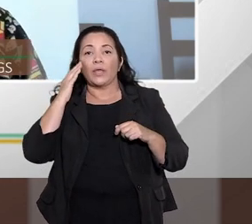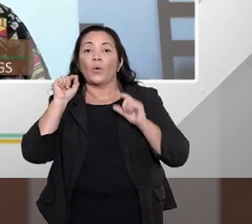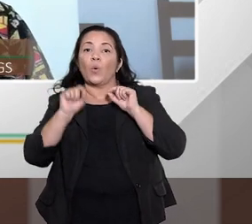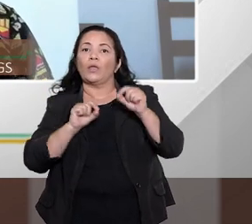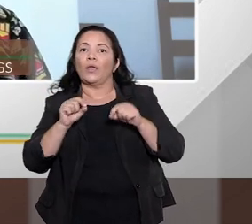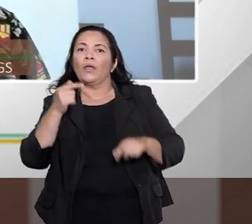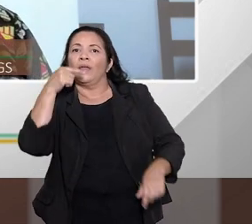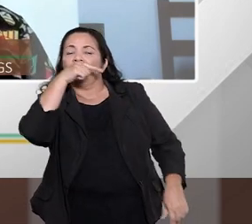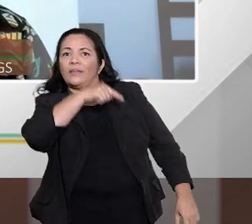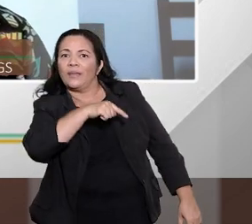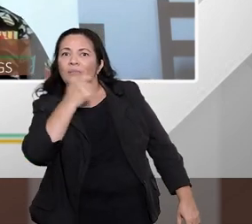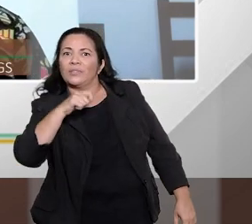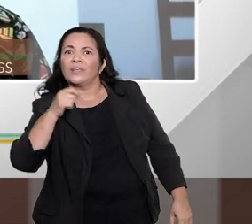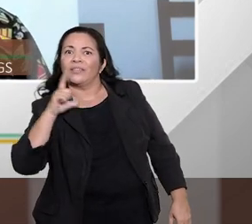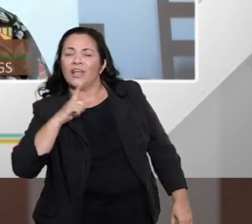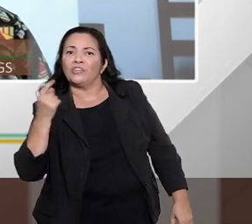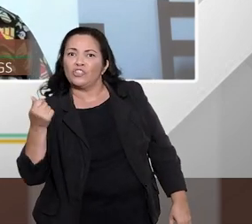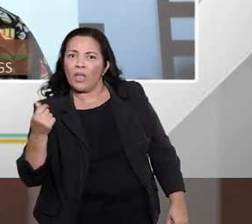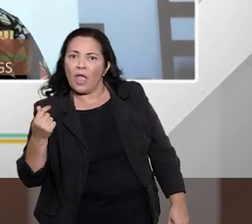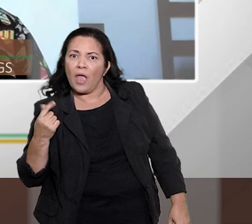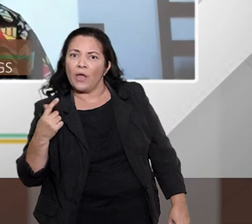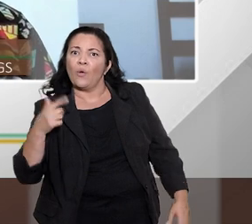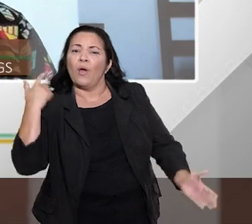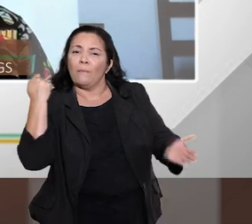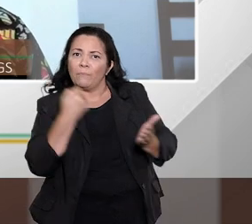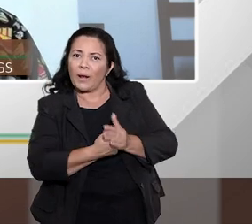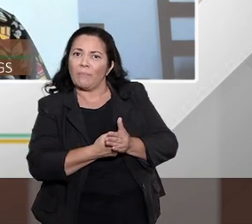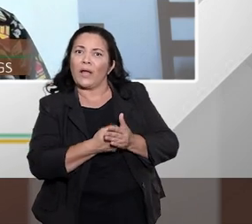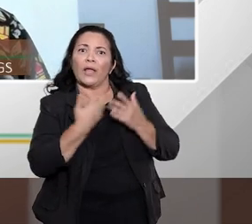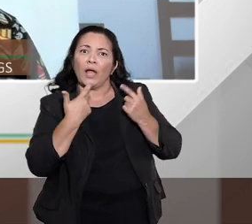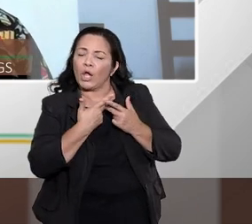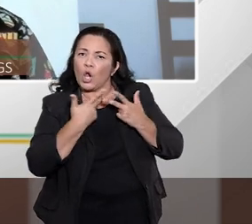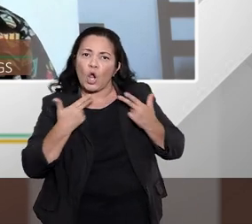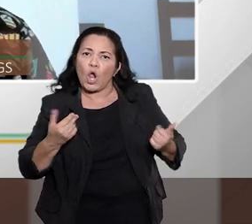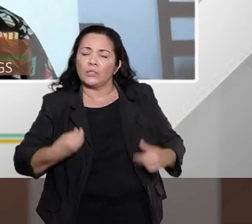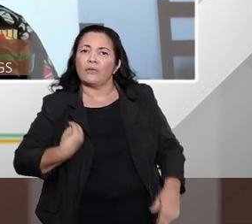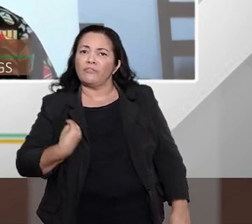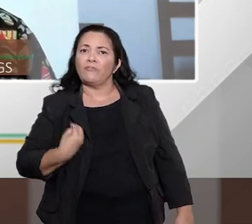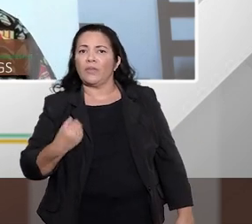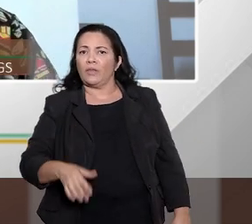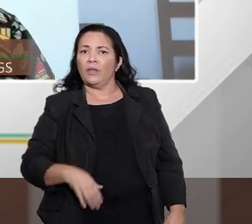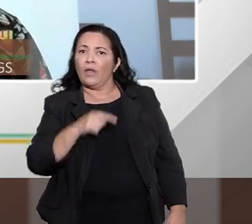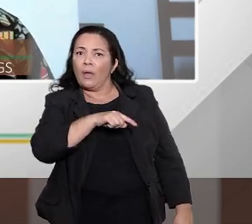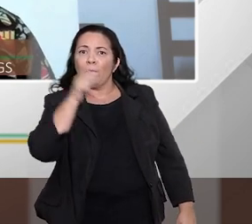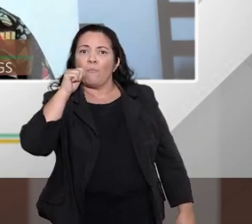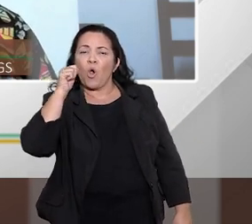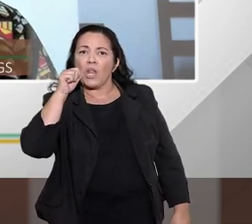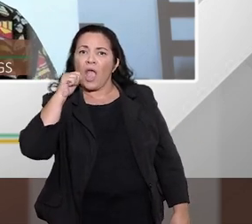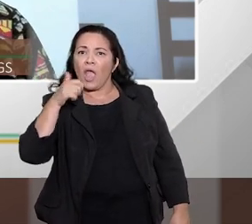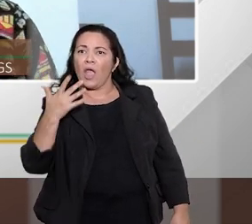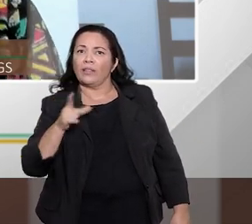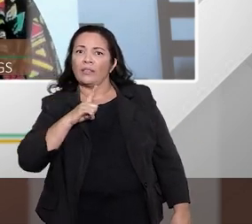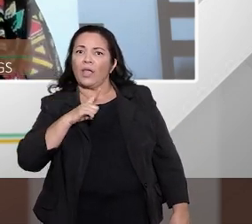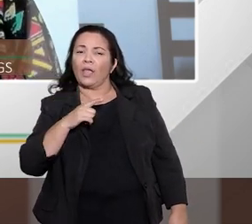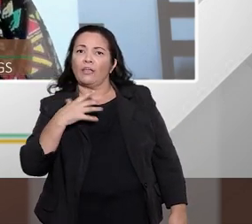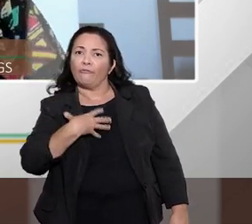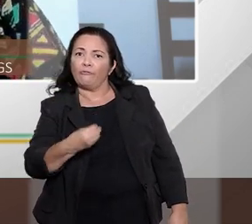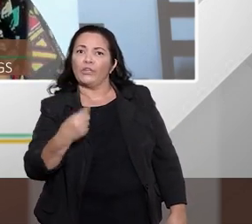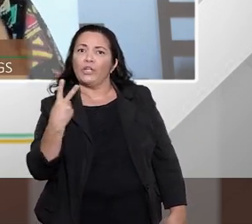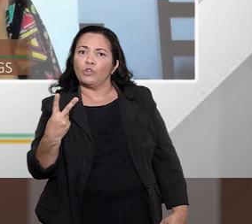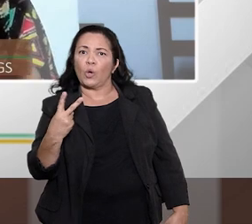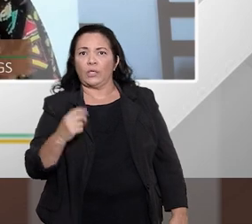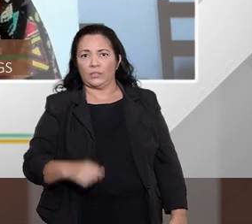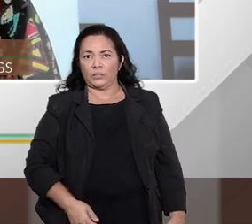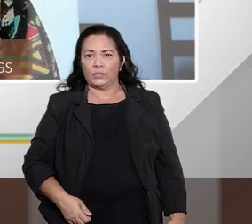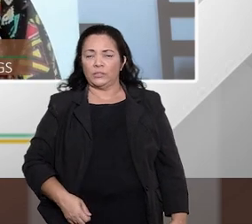consumidor é o consumidor que é a rima de família uma senhora sozinha com dois filhos e mais a mãe quer dizer o juiz